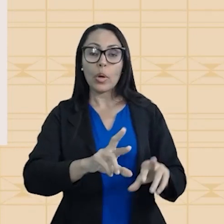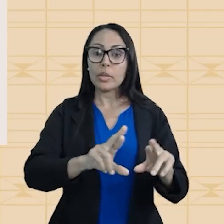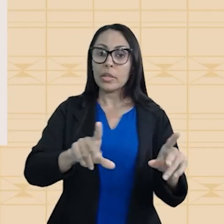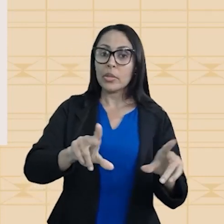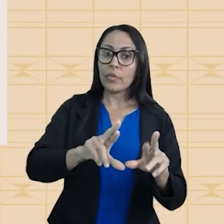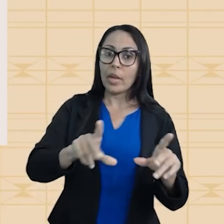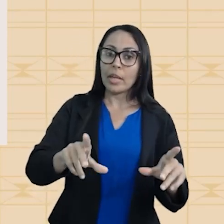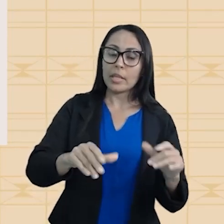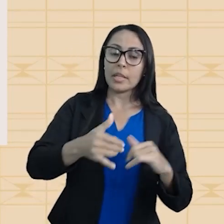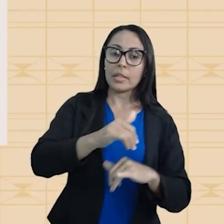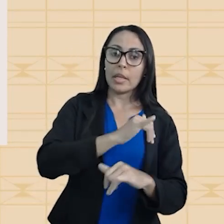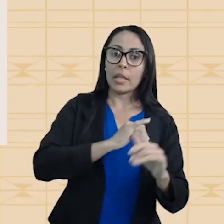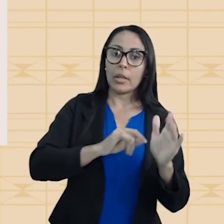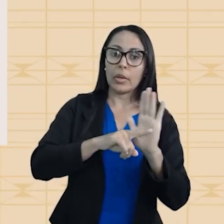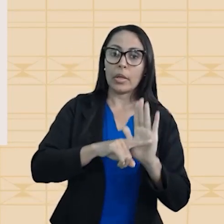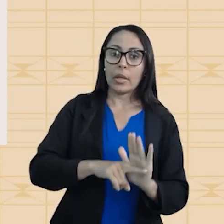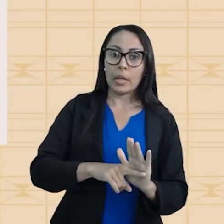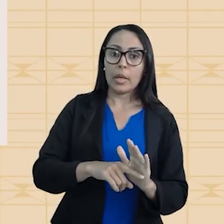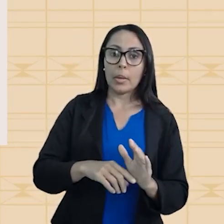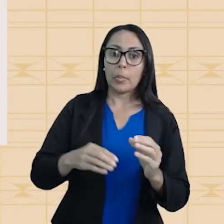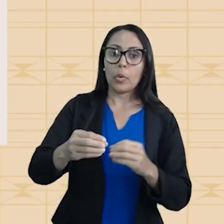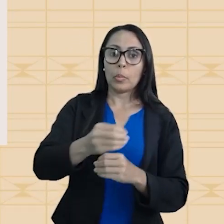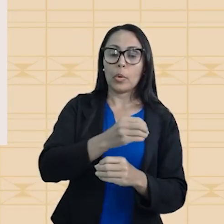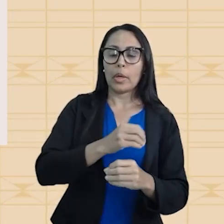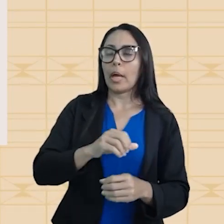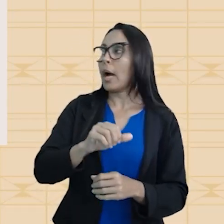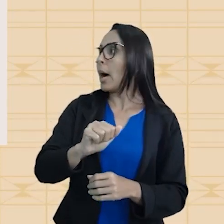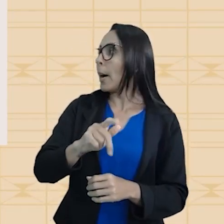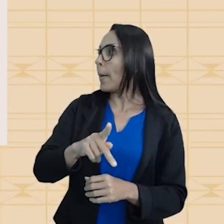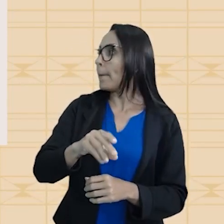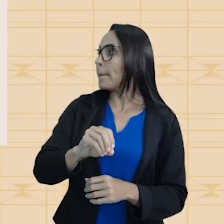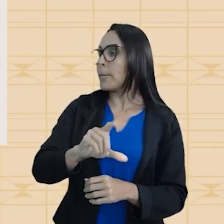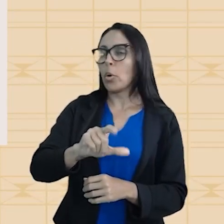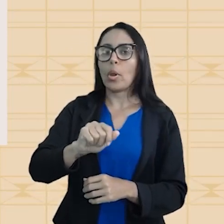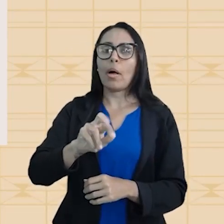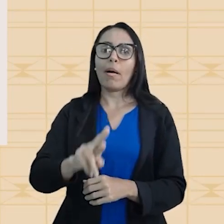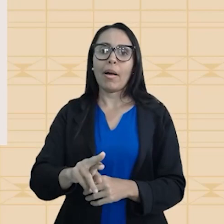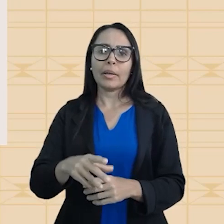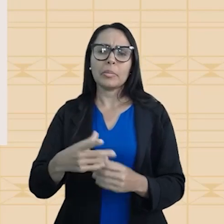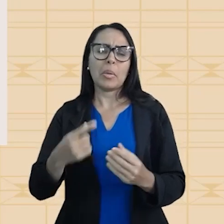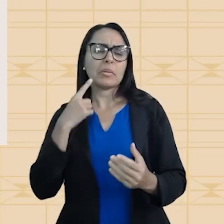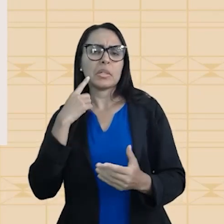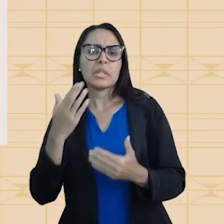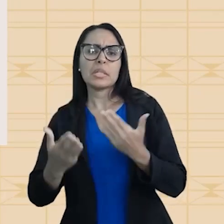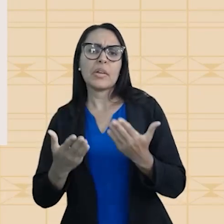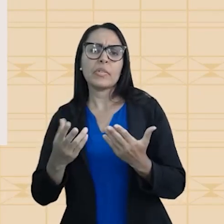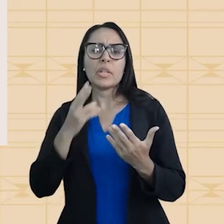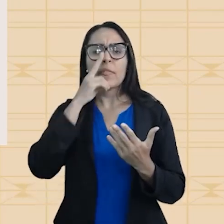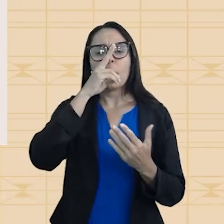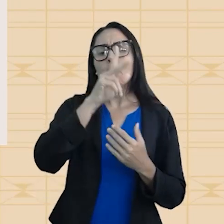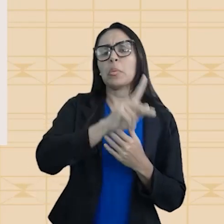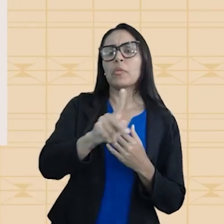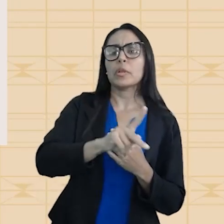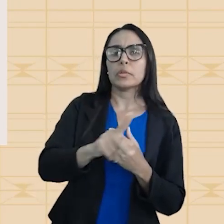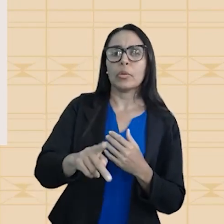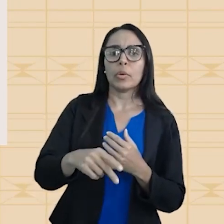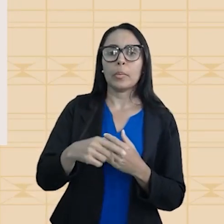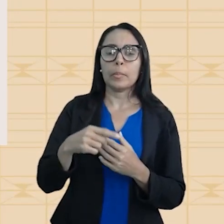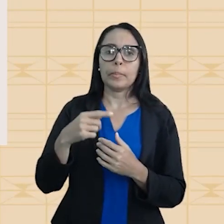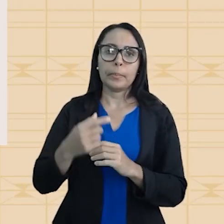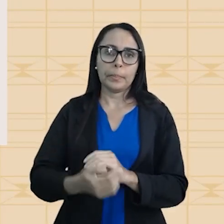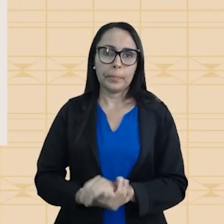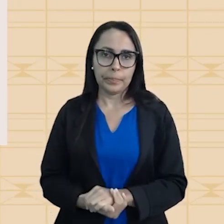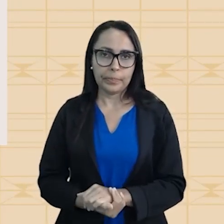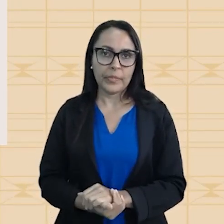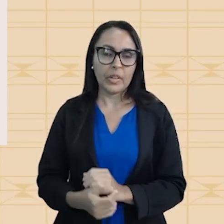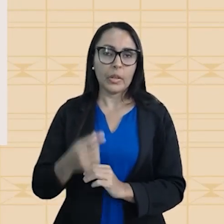eletronegatividade, minha molécula é apolar. E pra que serve isso nas forças, professor? Pra isso agora.